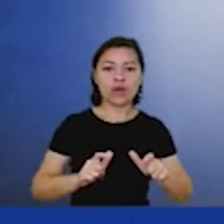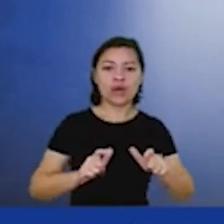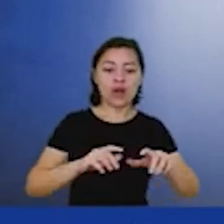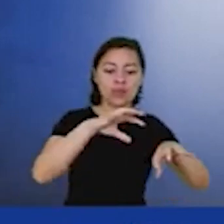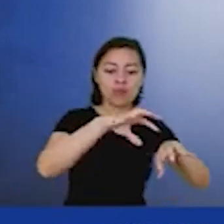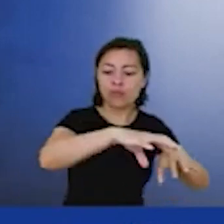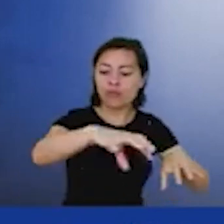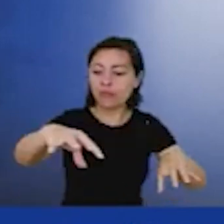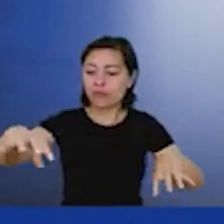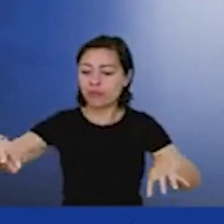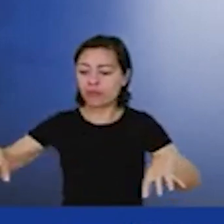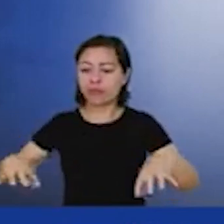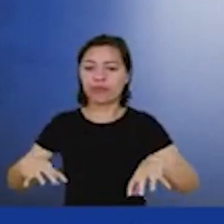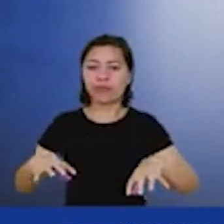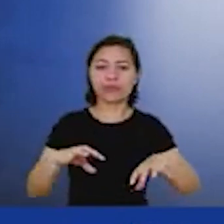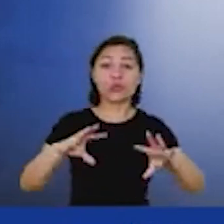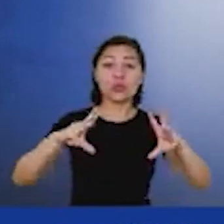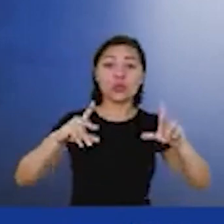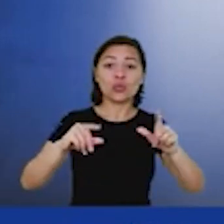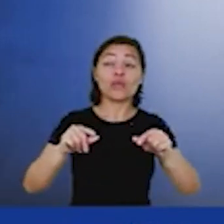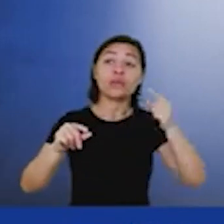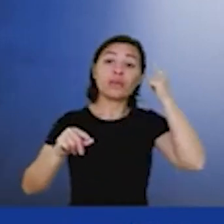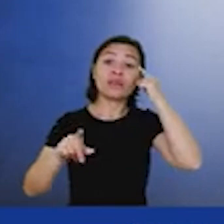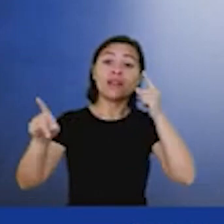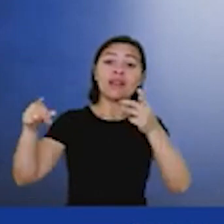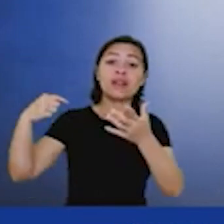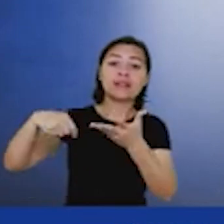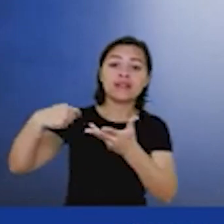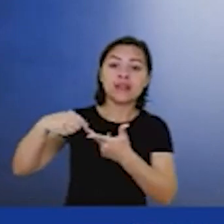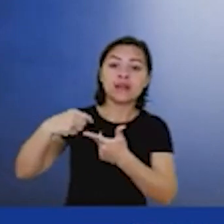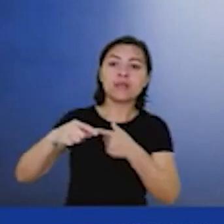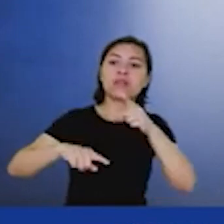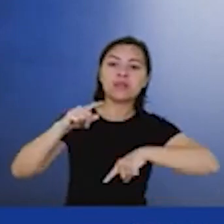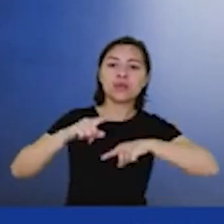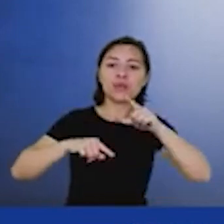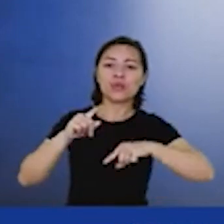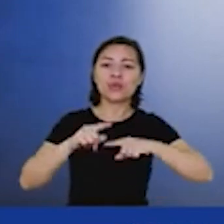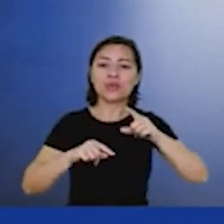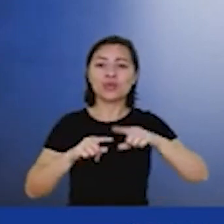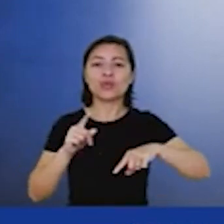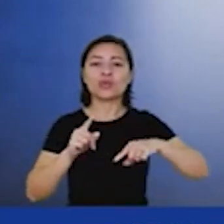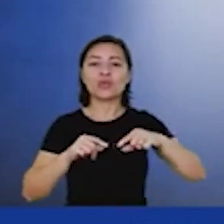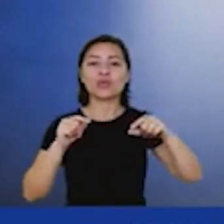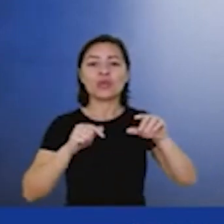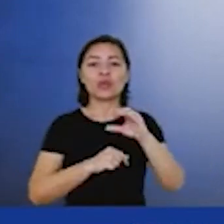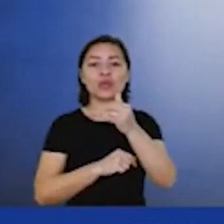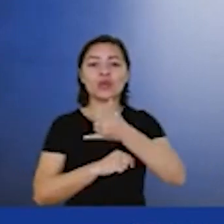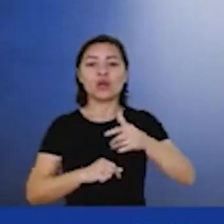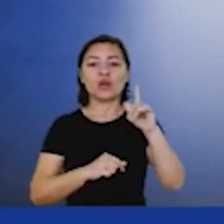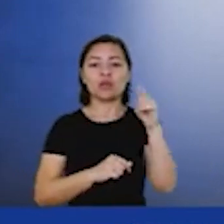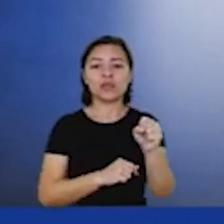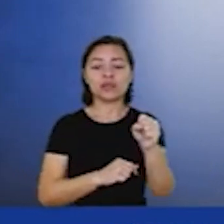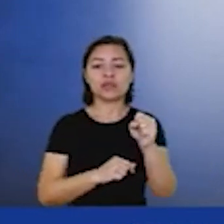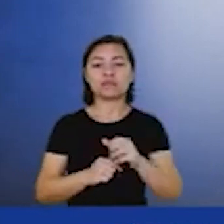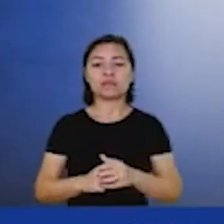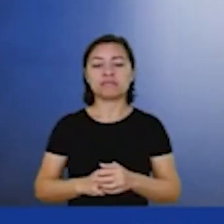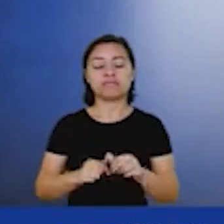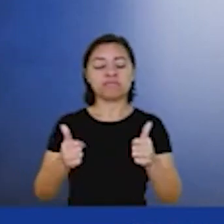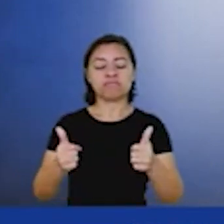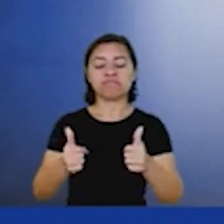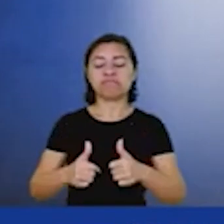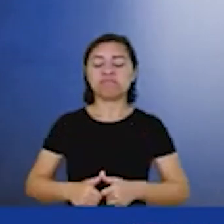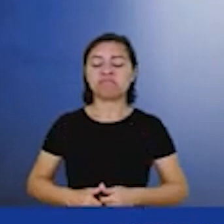pensa no lado da demanda dos produtos produzidos no óleo e gás é isso